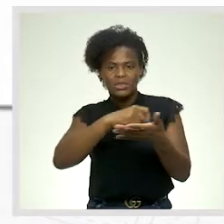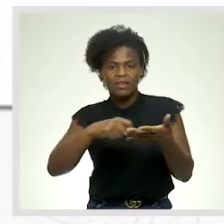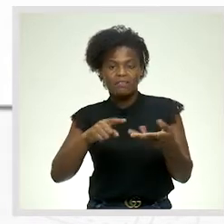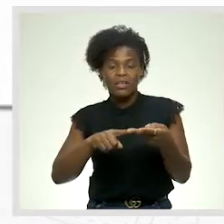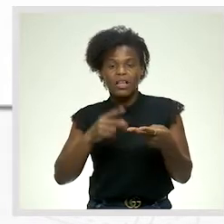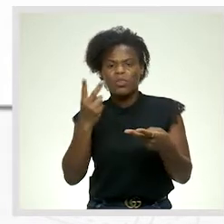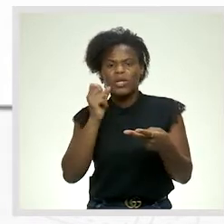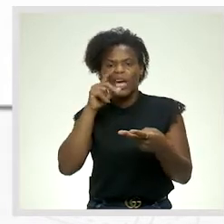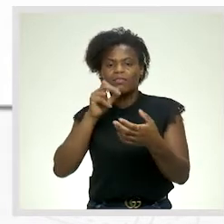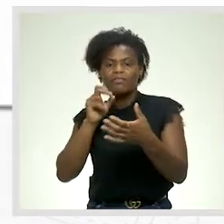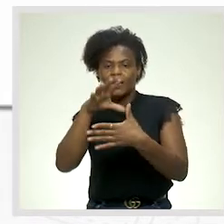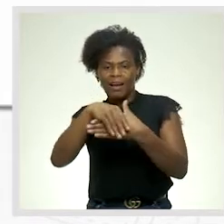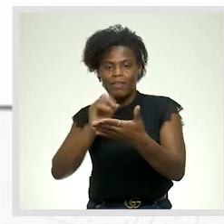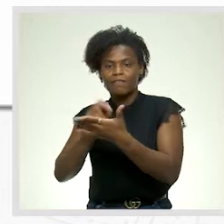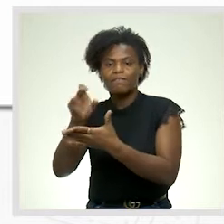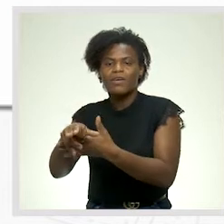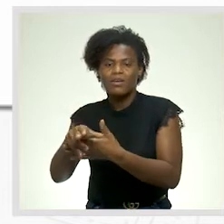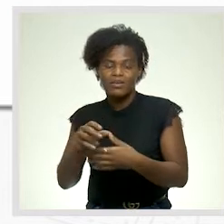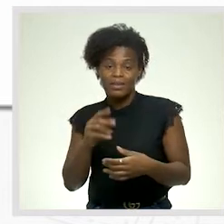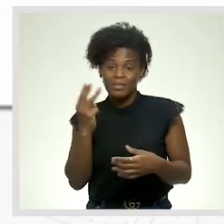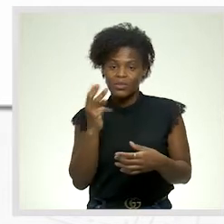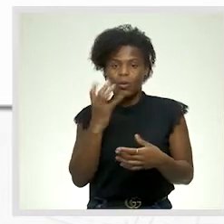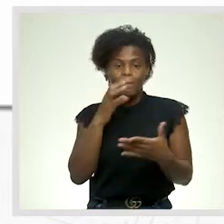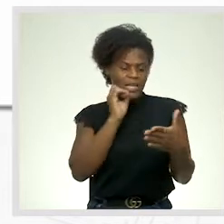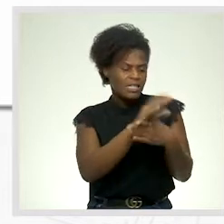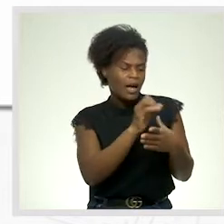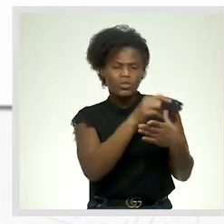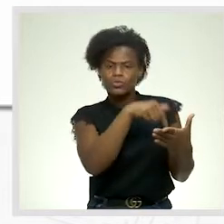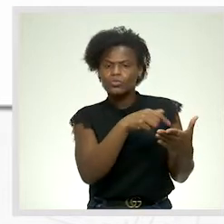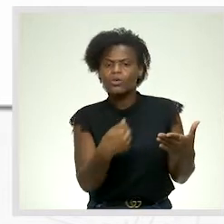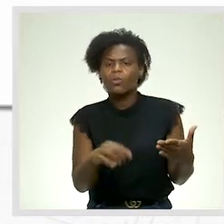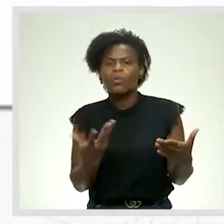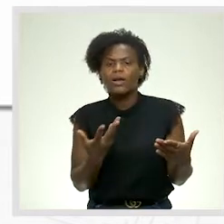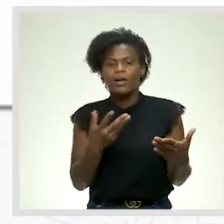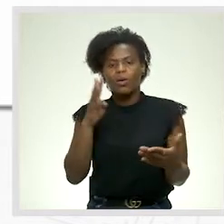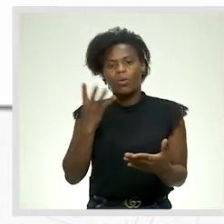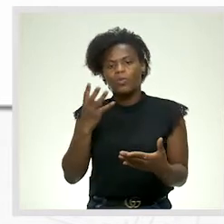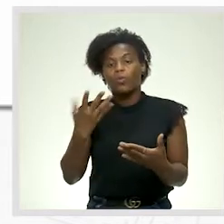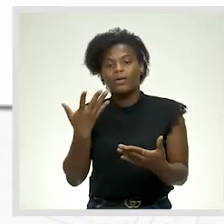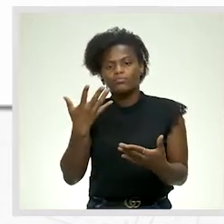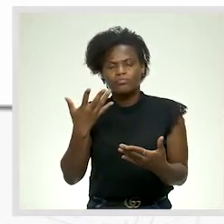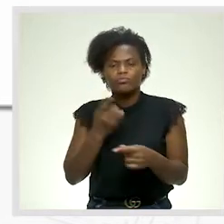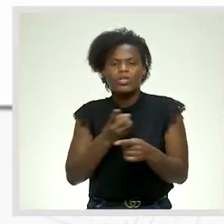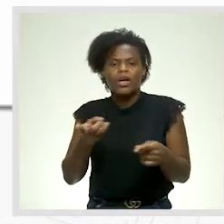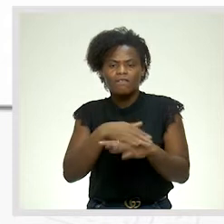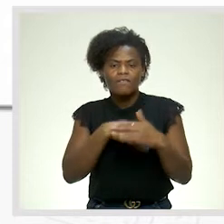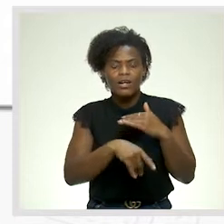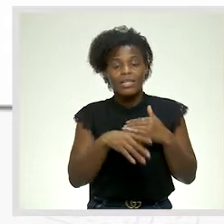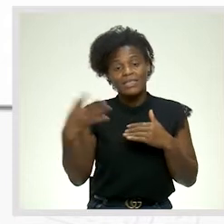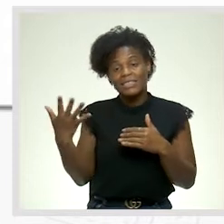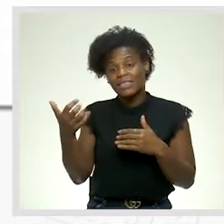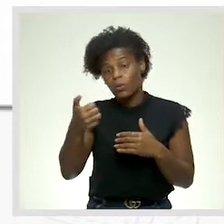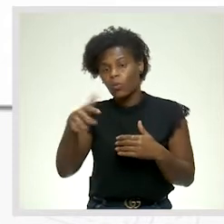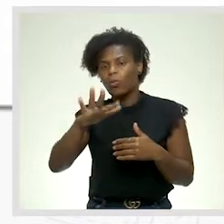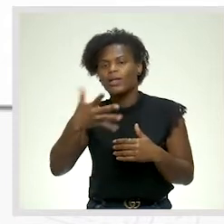a quem se dirige? Três, qual é a mensagem veiculada? Quatro, com que intenção o faz? Cinco, em que espaços